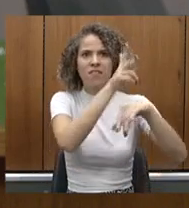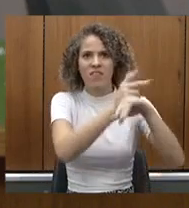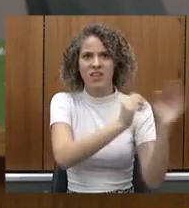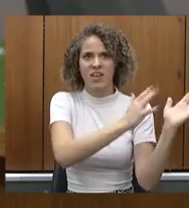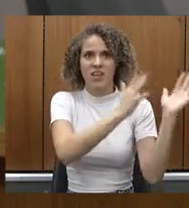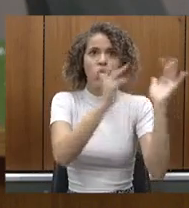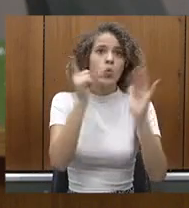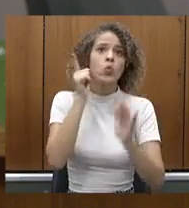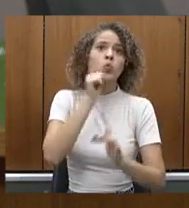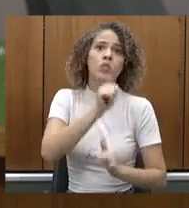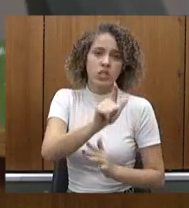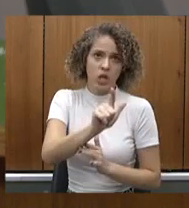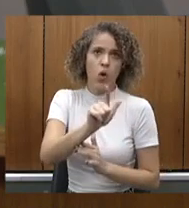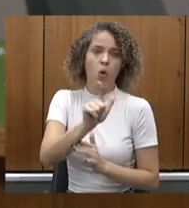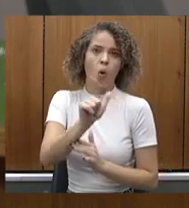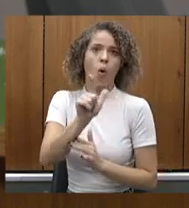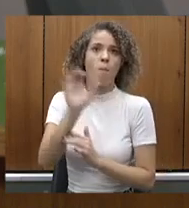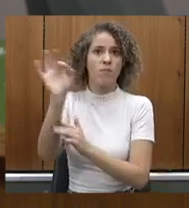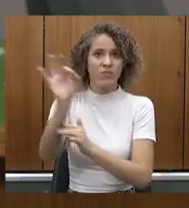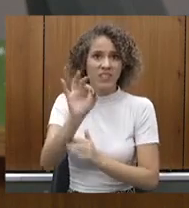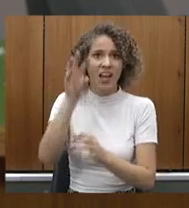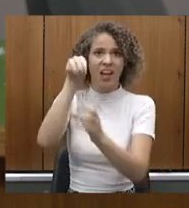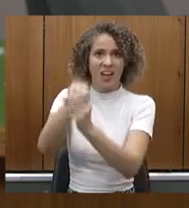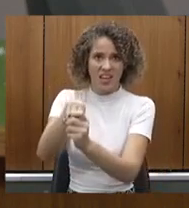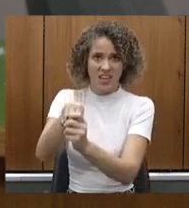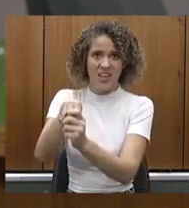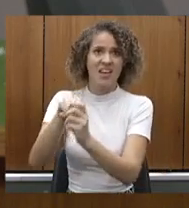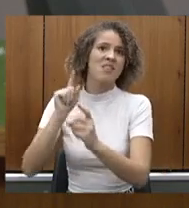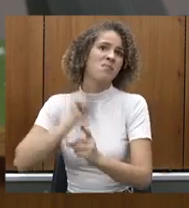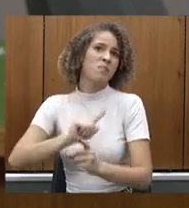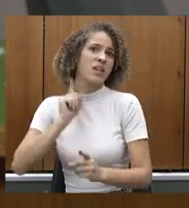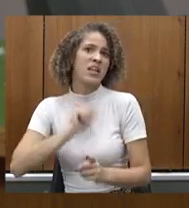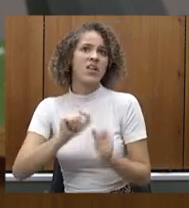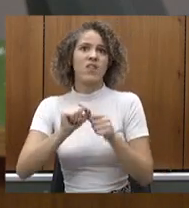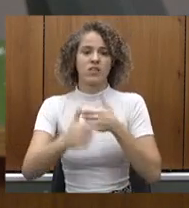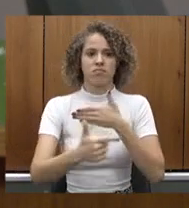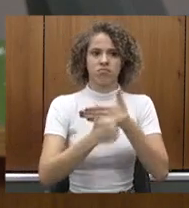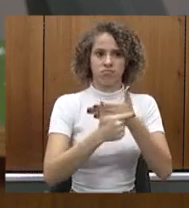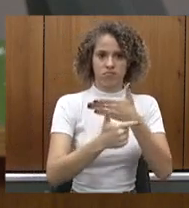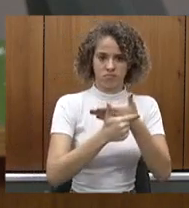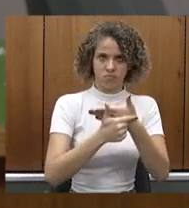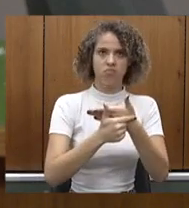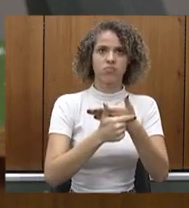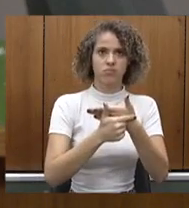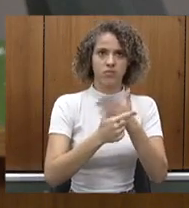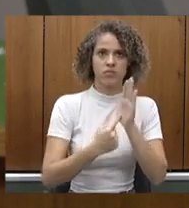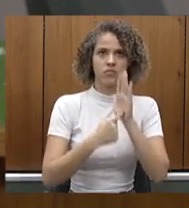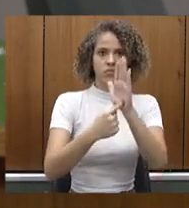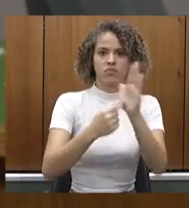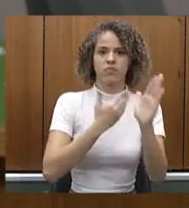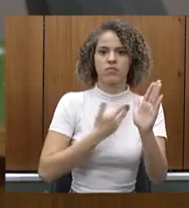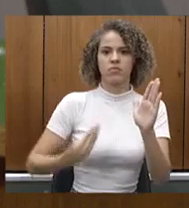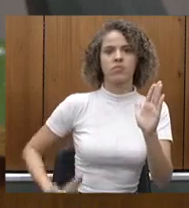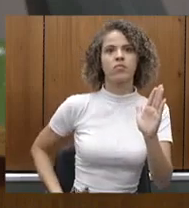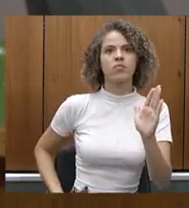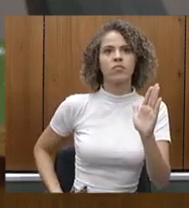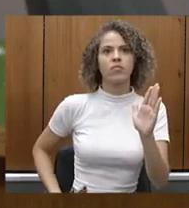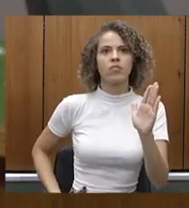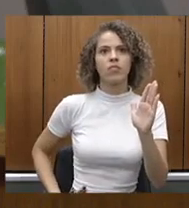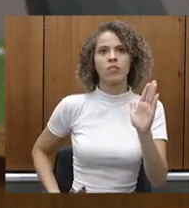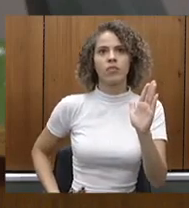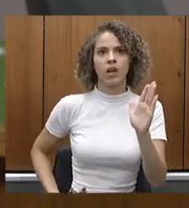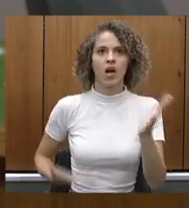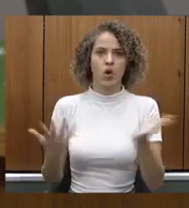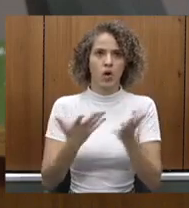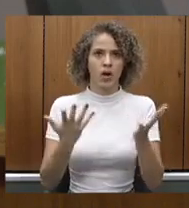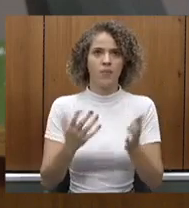a gente cumpre, ou seja, Minas vem fazendo papel do Estado e do governo federal, boa parte, no financiamento do